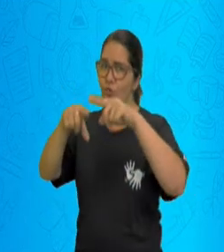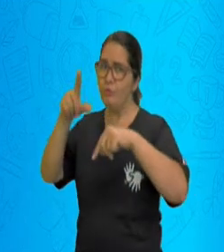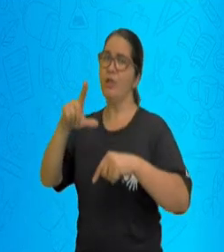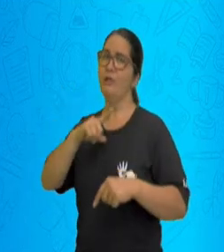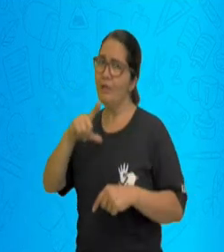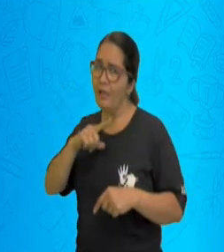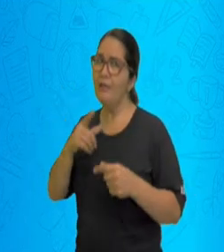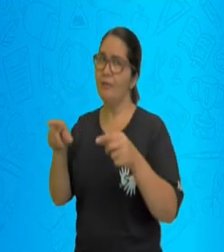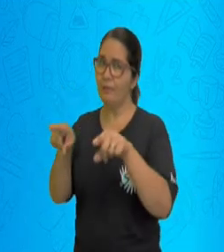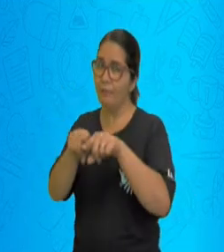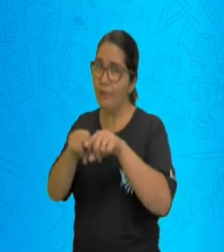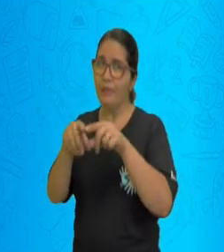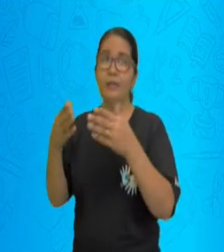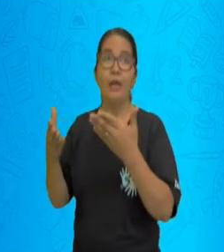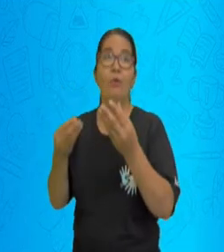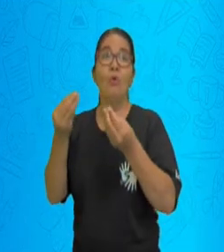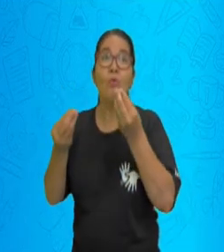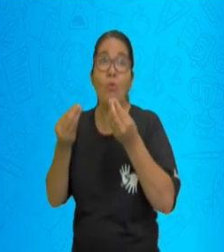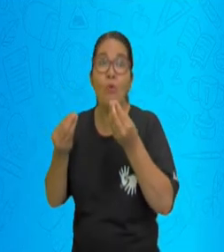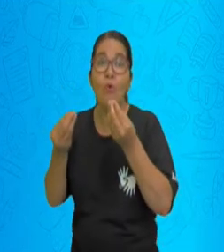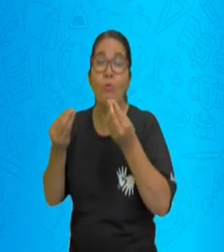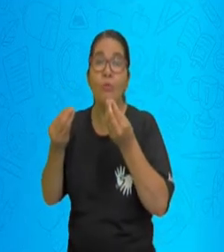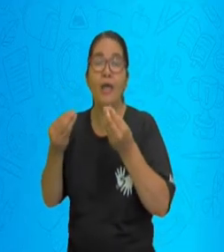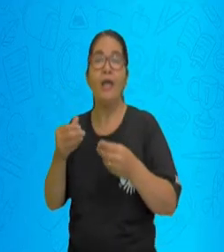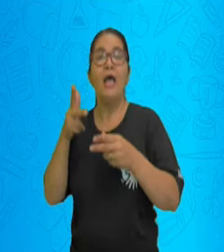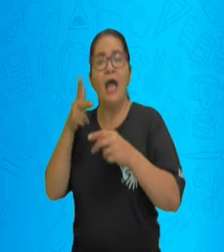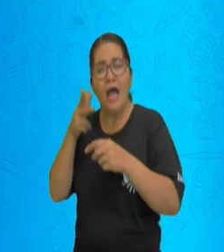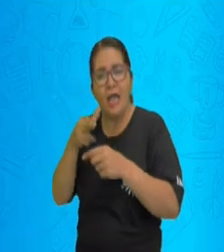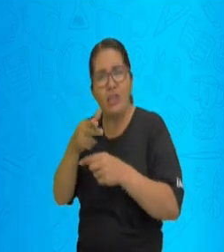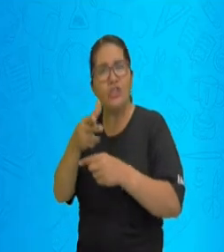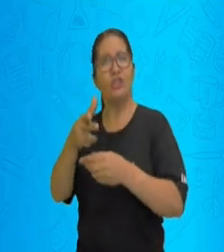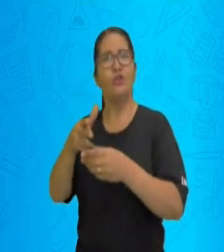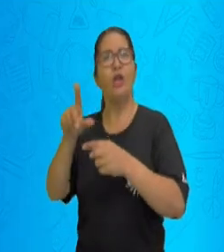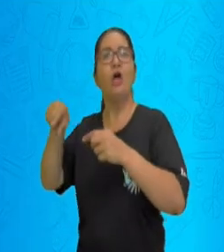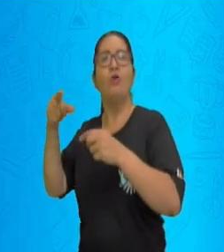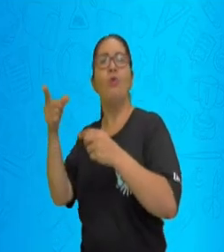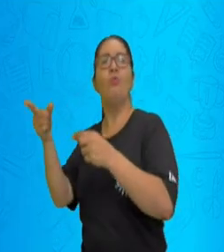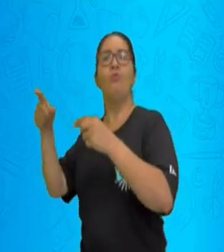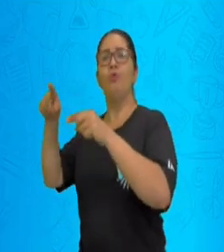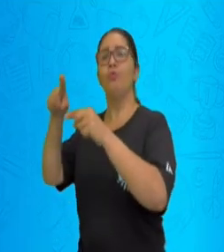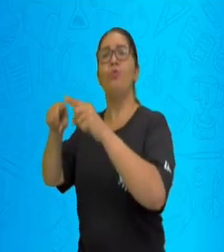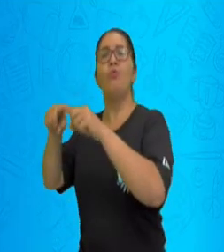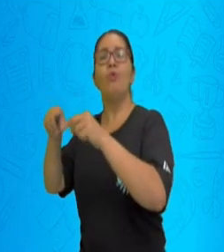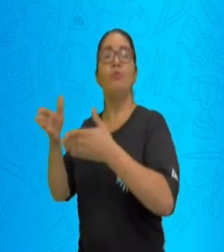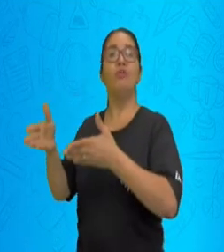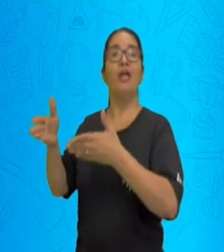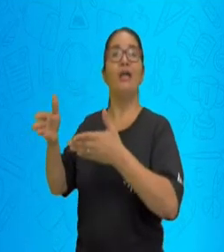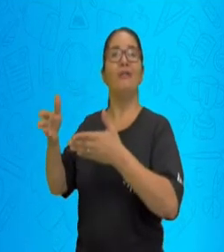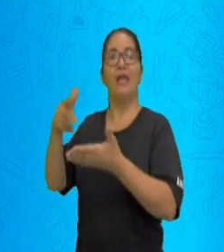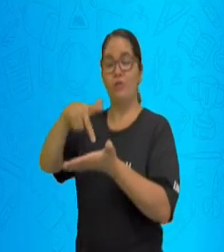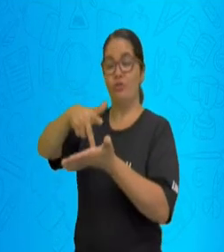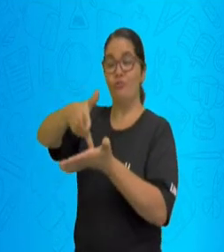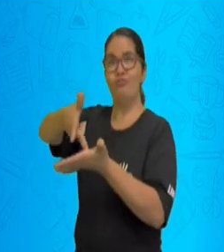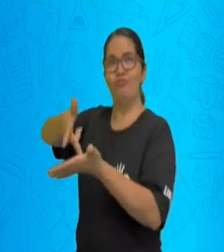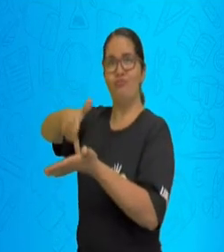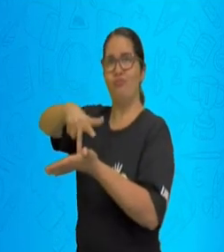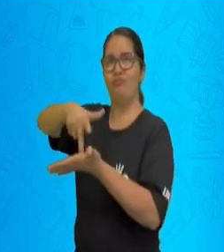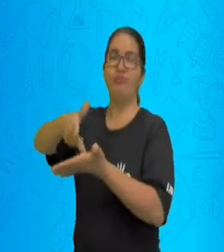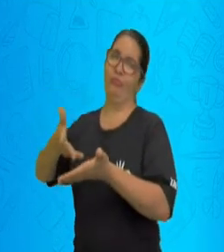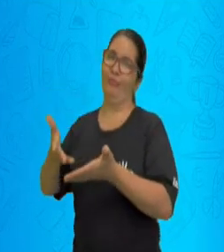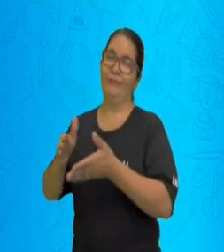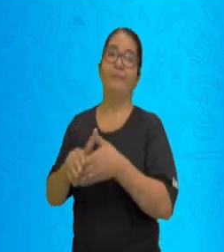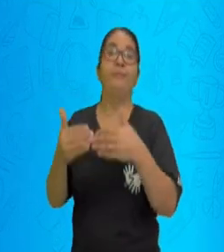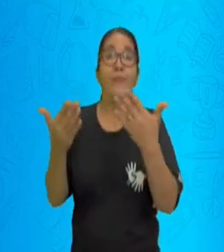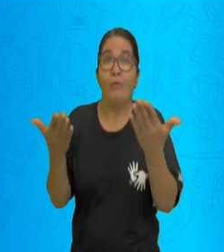compasso. Então hoje nós vamos aprofundar dentro desse conhecimento prévio que nós temos sobre igualdade.